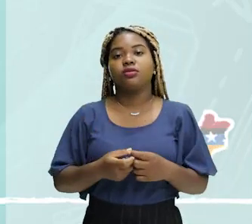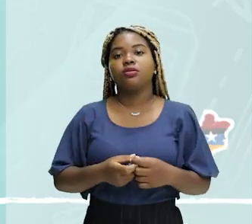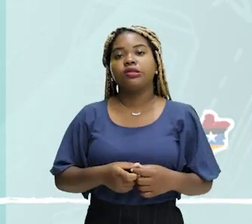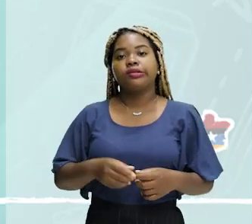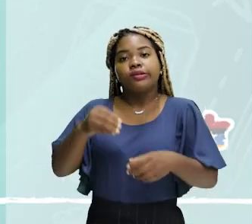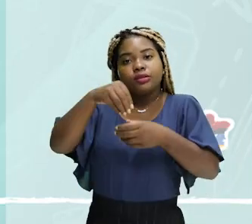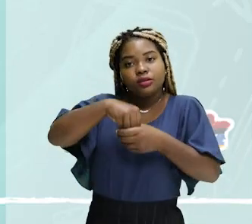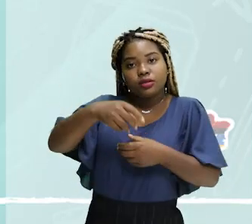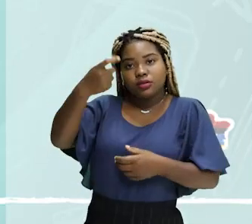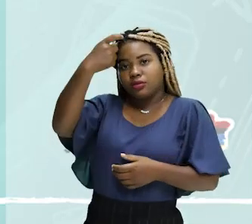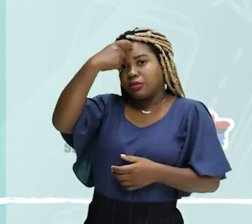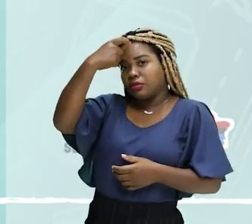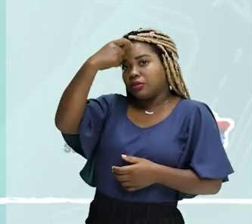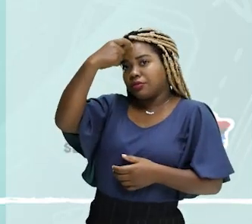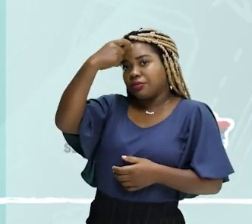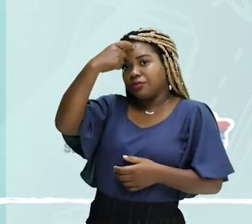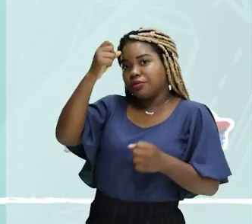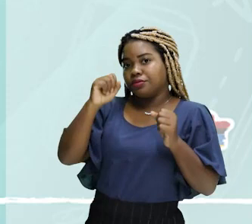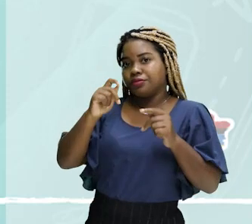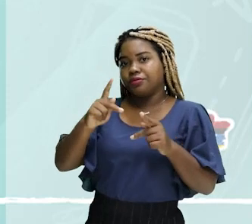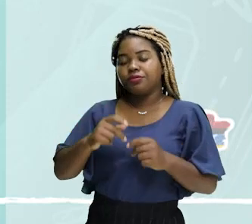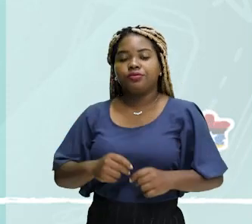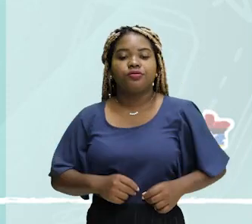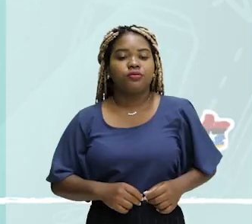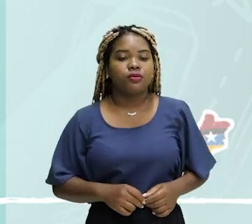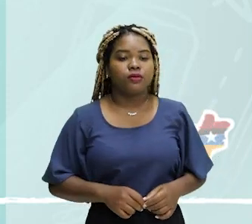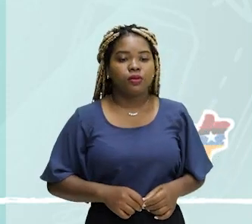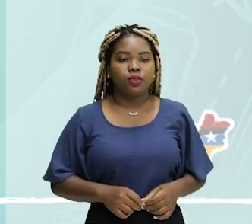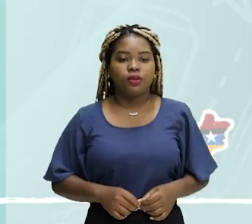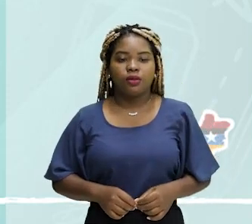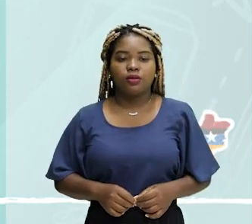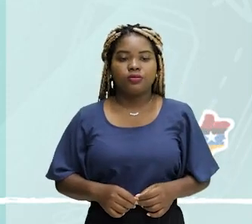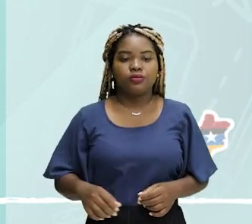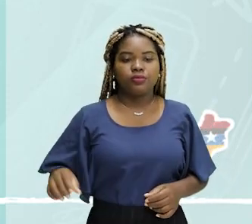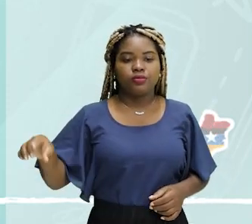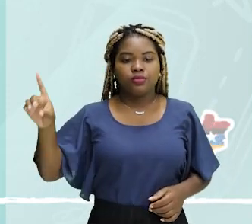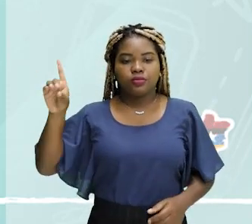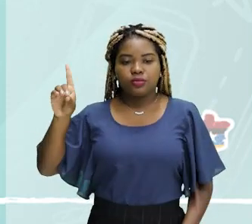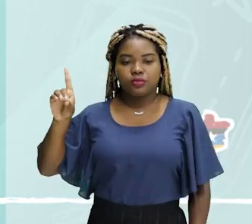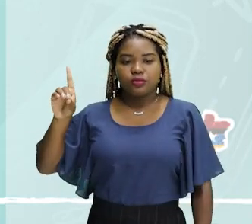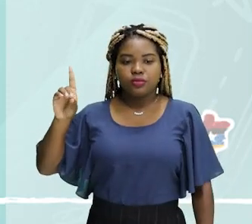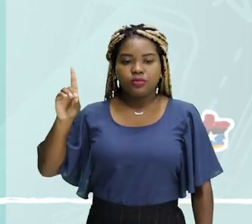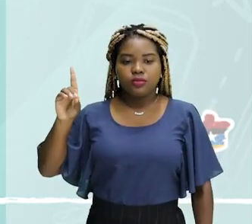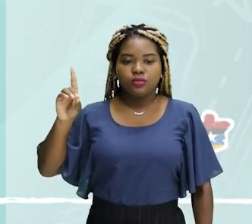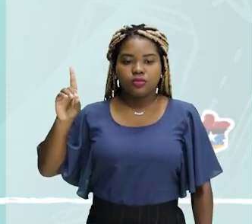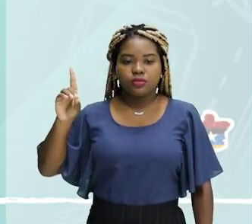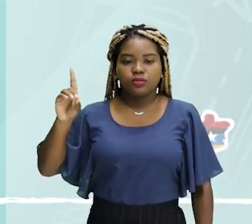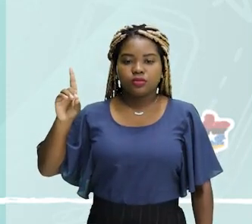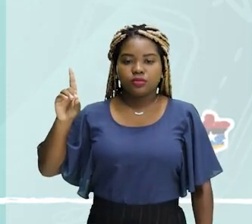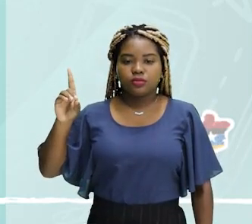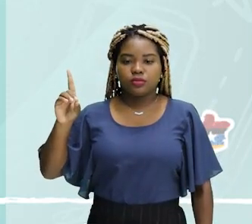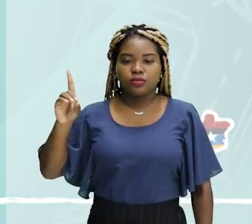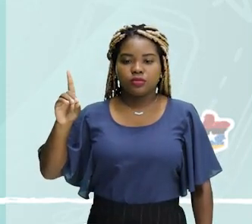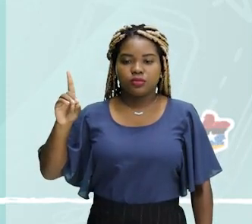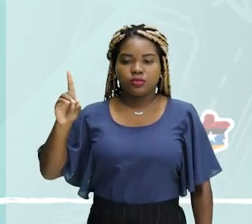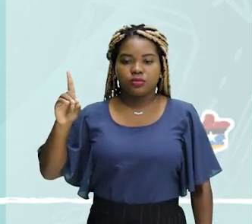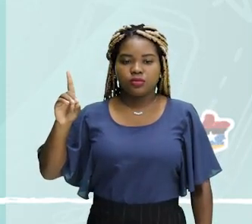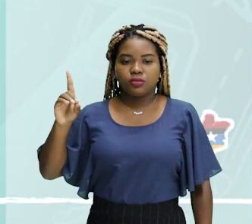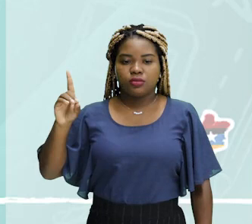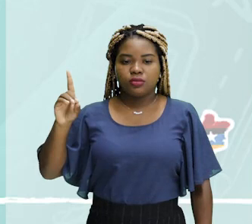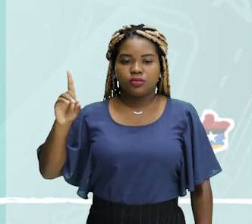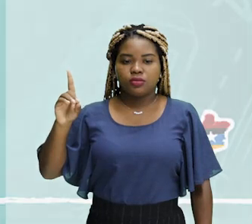capacidade intelectiva percebe muito bem todo esse processo. Manifestações dos sentimentos humanos que é impossível atingir pelo pensamento